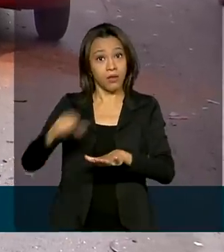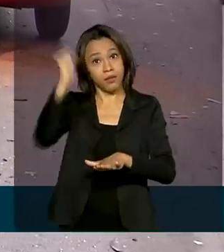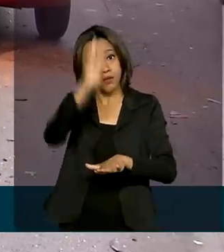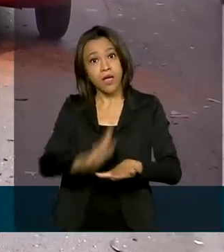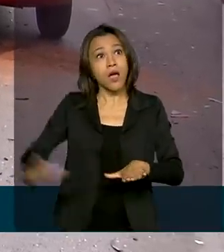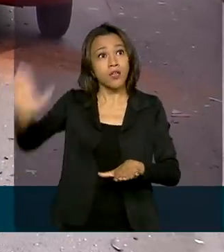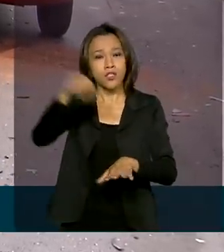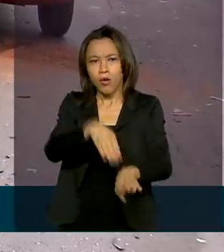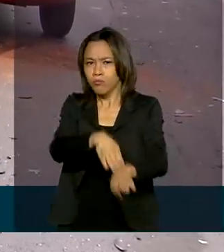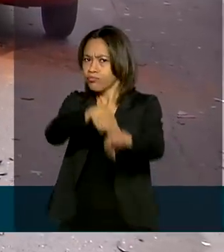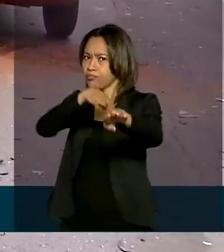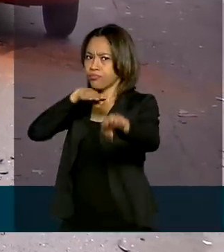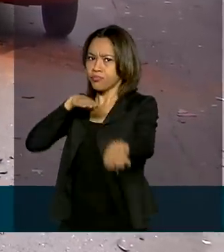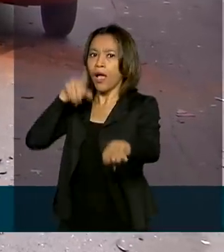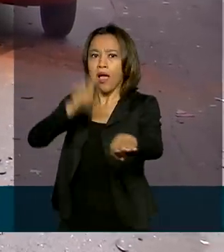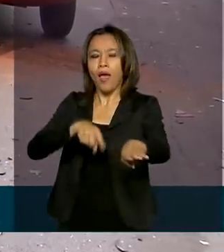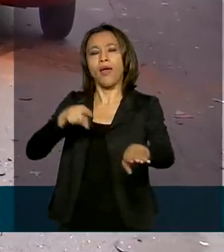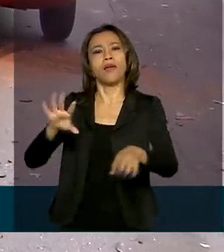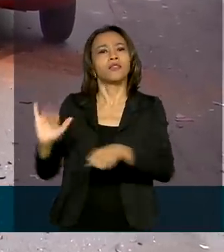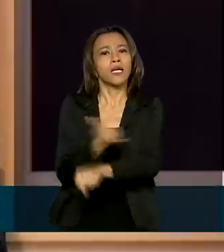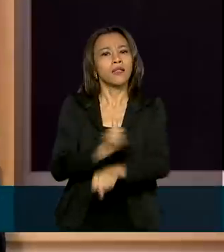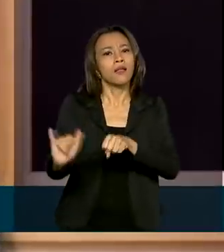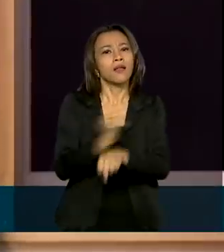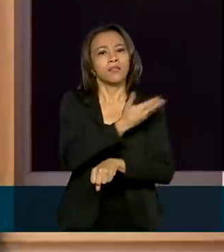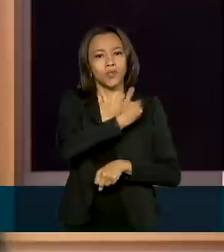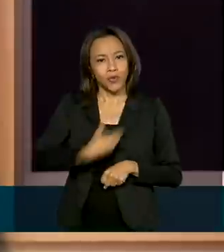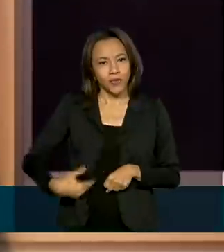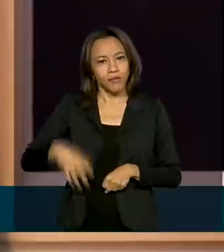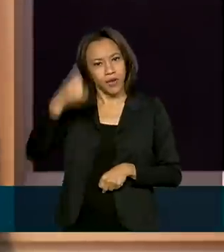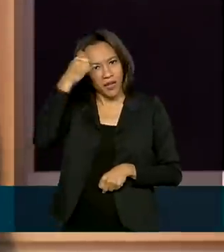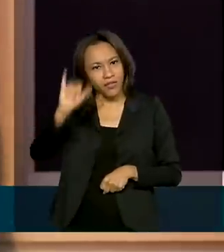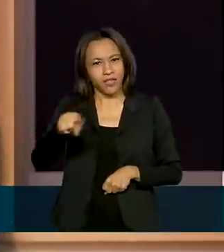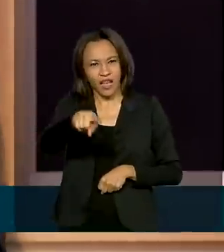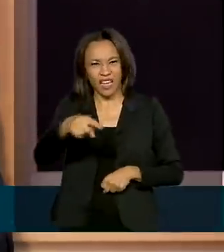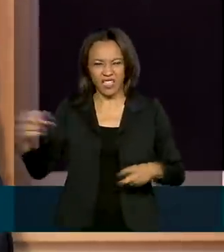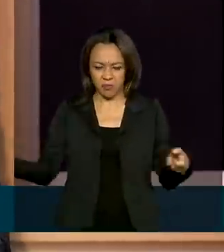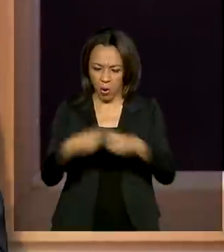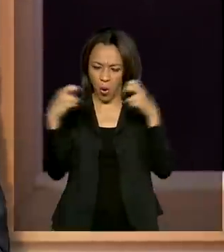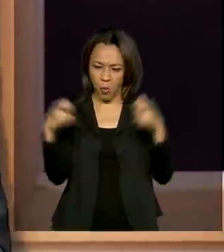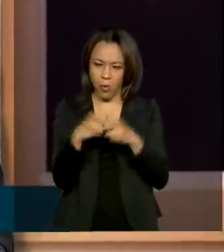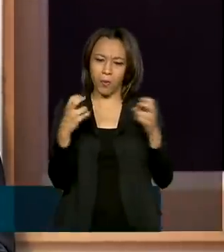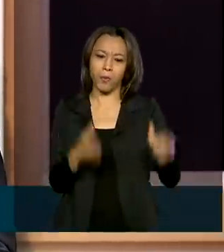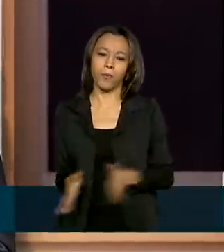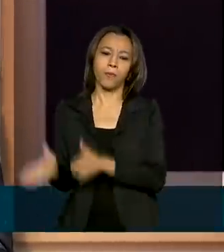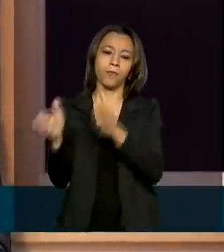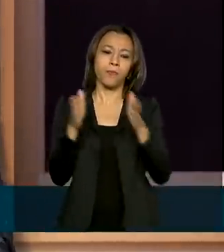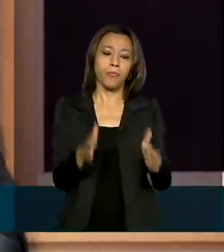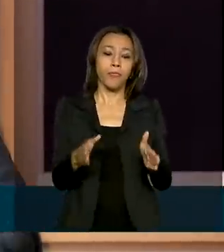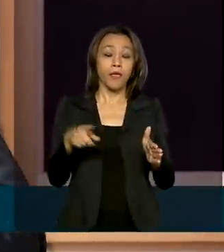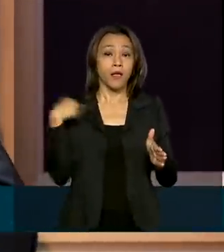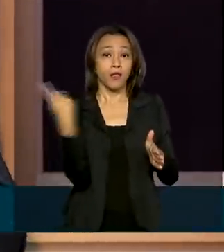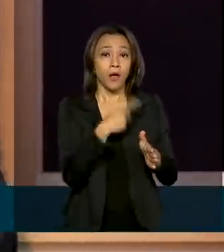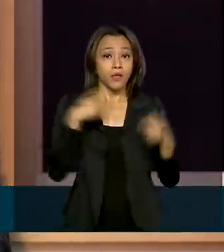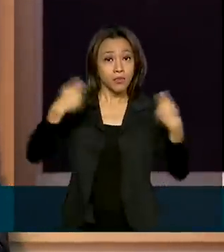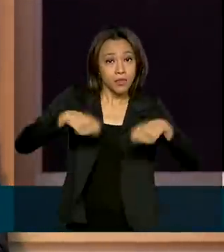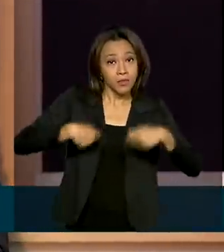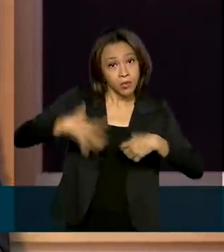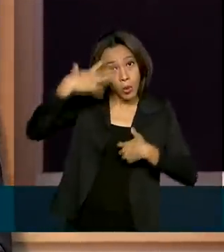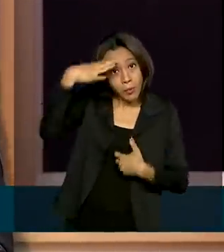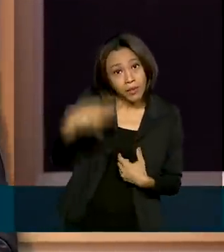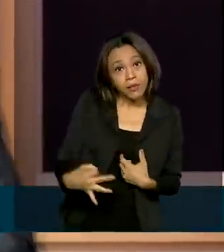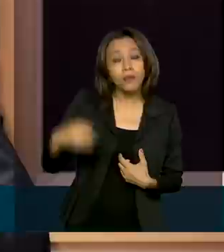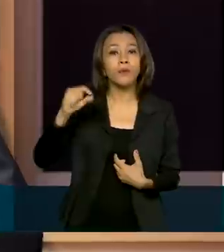das iniciativas do governo para conter esse avanço. Precisamos, nessa semana, entender esse mérito, entender